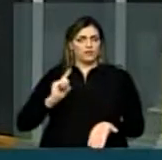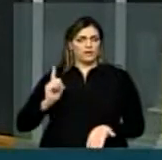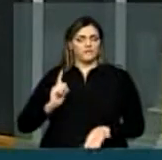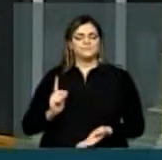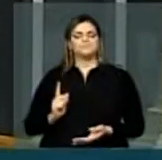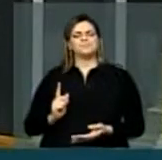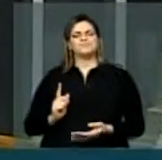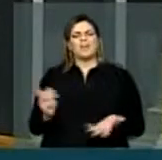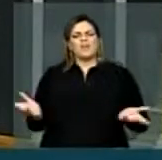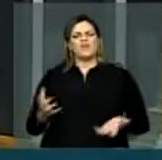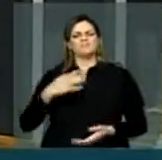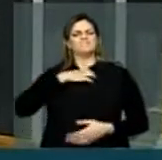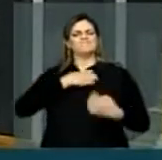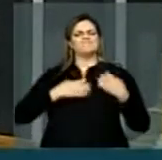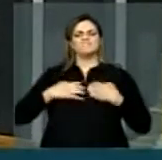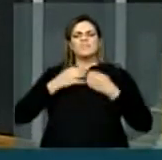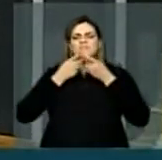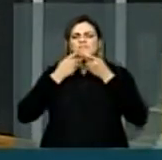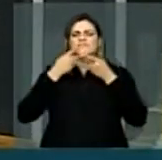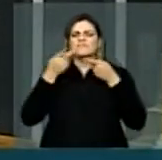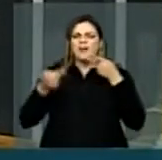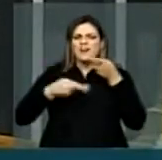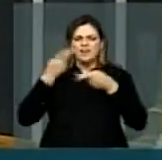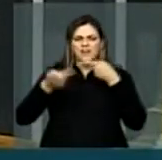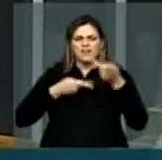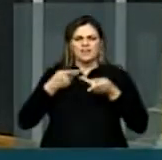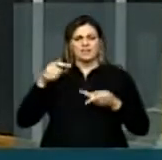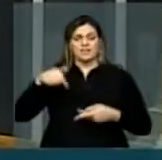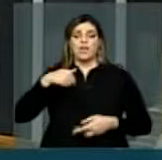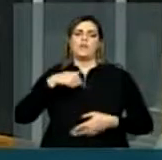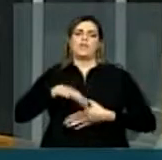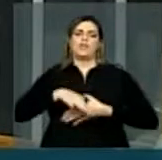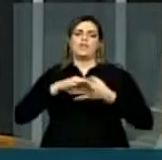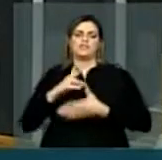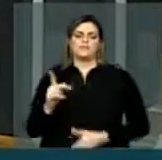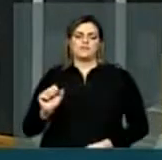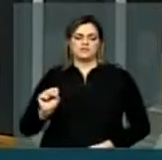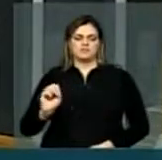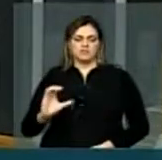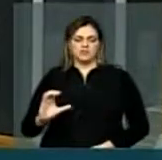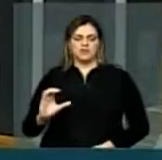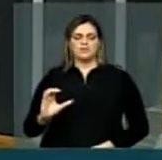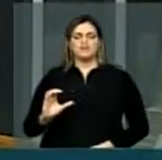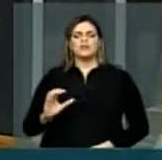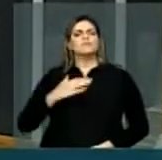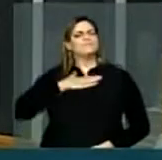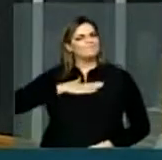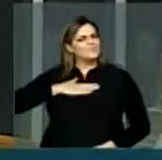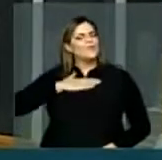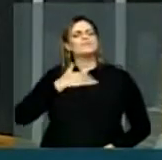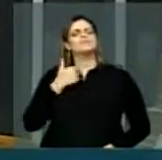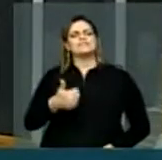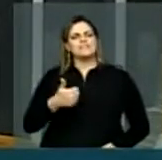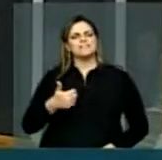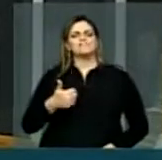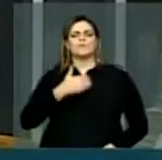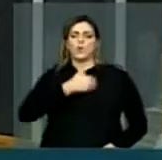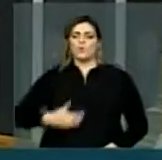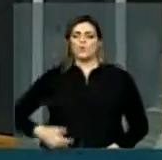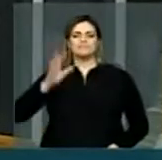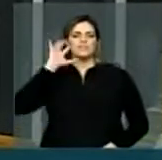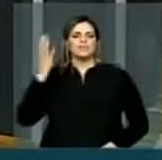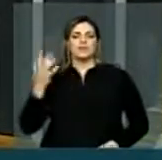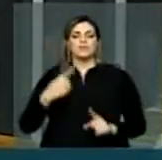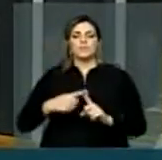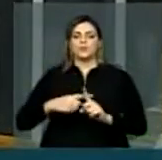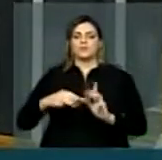externar aqui, enquanto líder do PSC nessa casa, a nossa satisfação com a posição adotada pelo governo do encaminhamento da medida